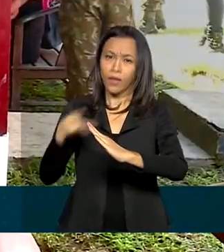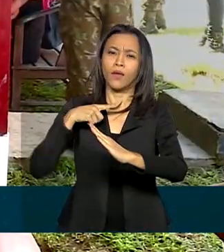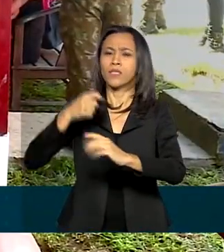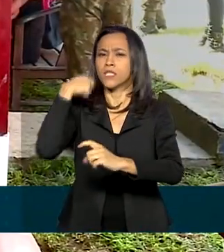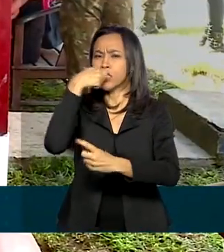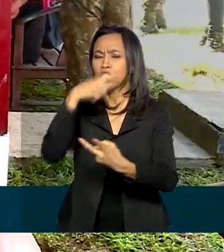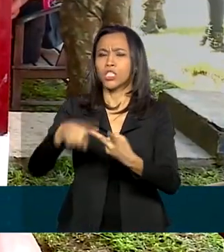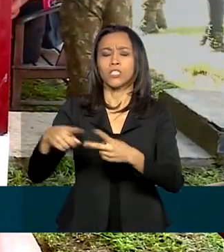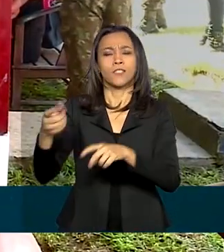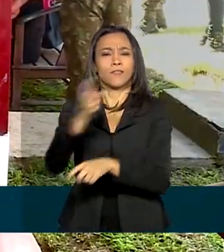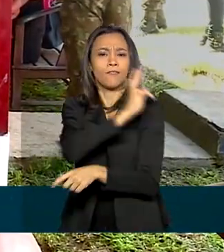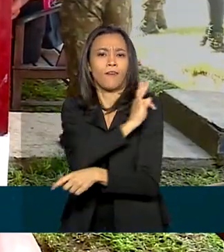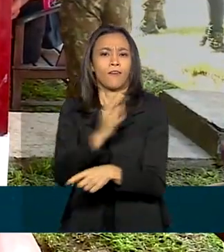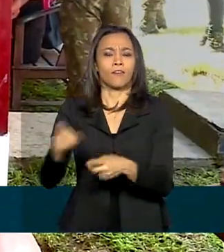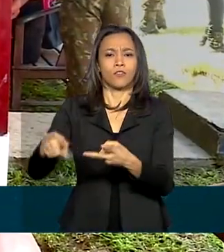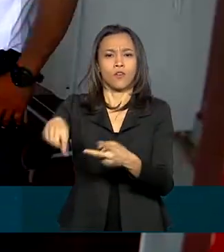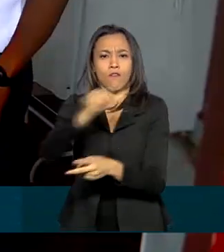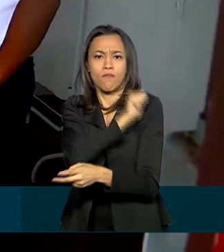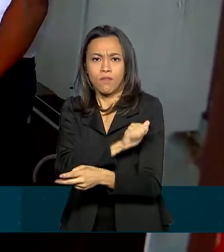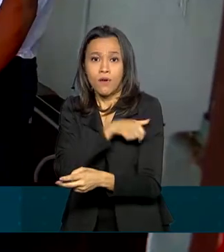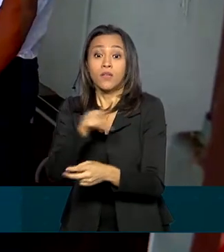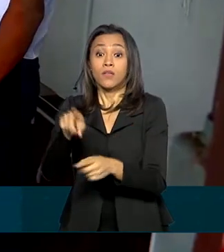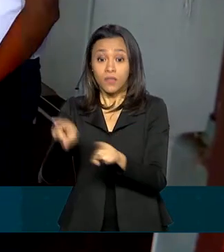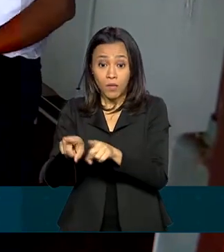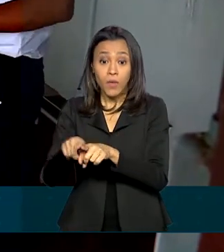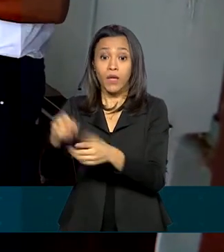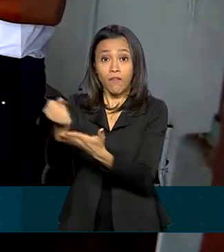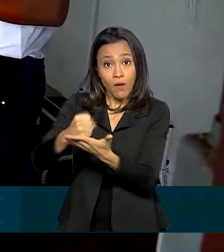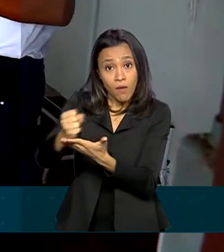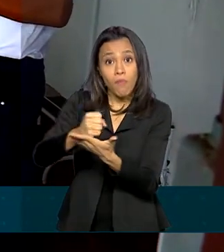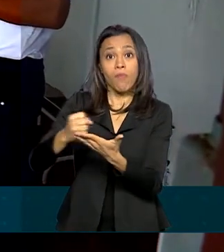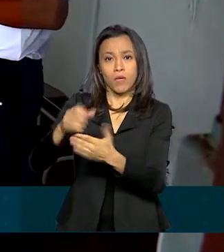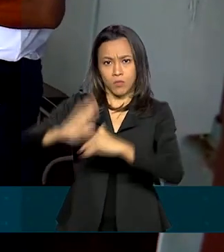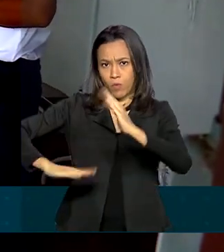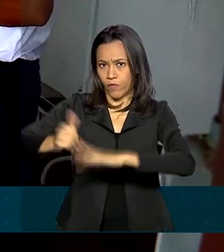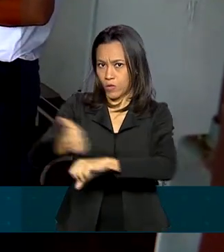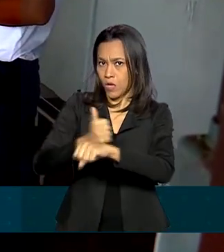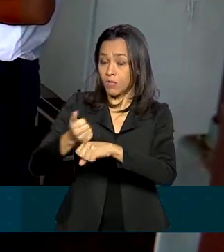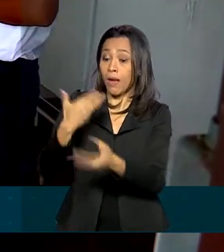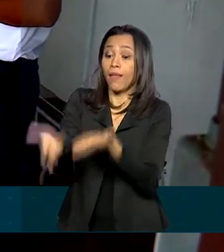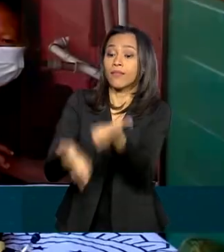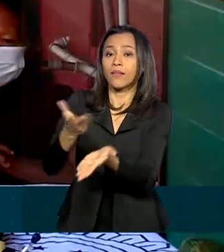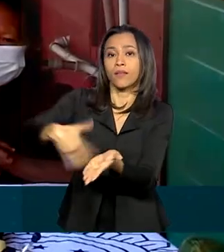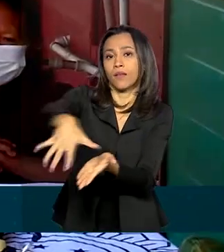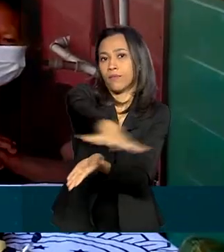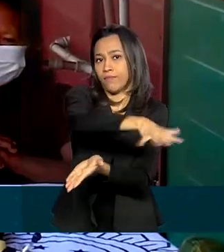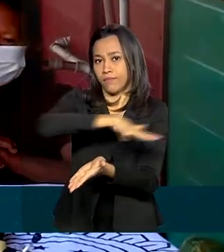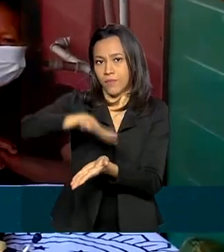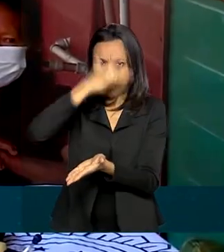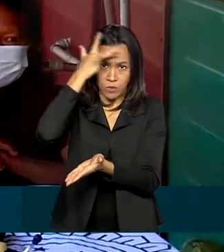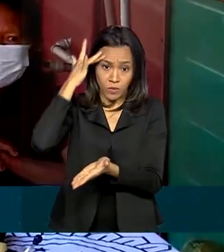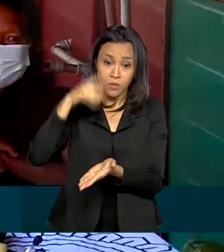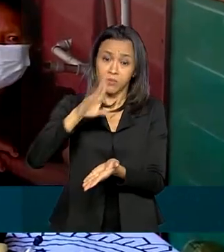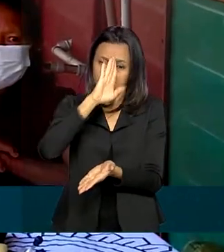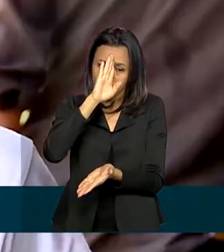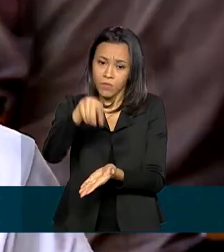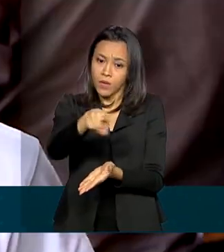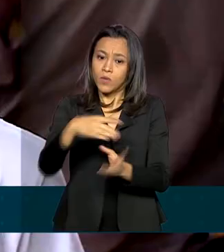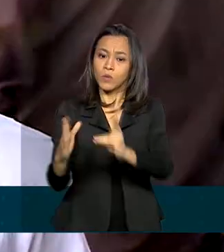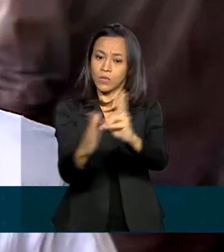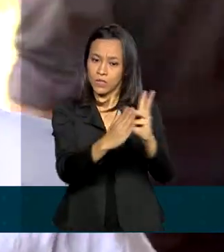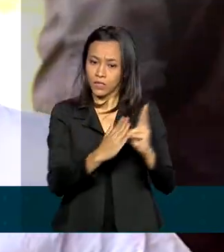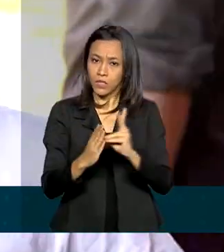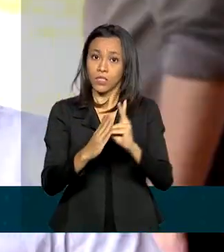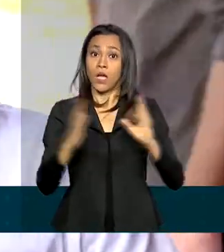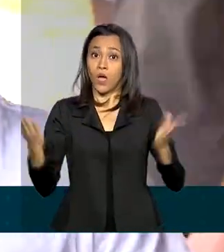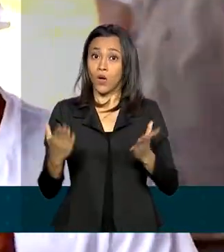enfermagem e farmacêutico já atua no dia a dia para atendimento de militares e da comunidade, inclusive os indígenas. Com